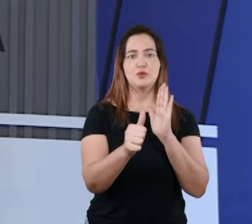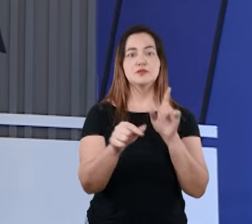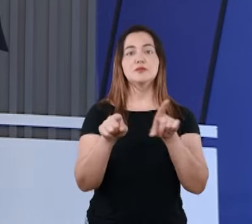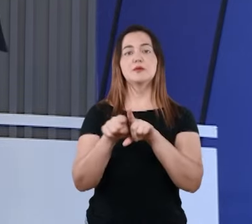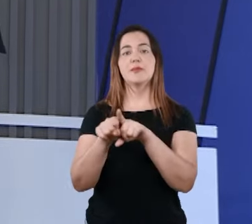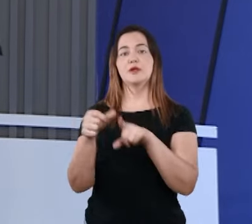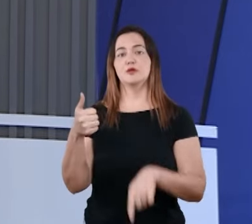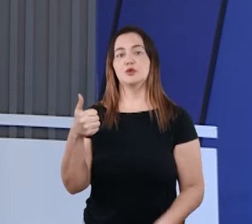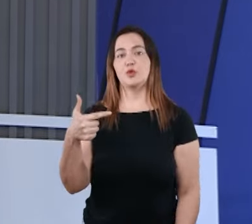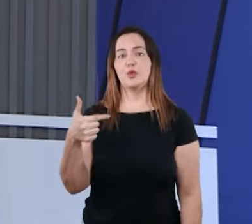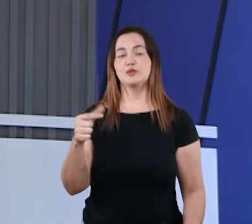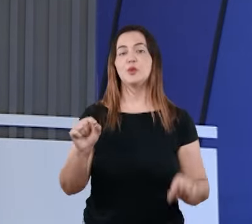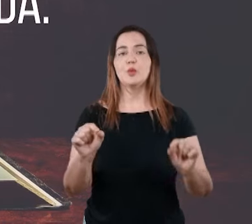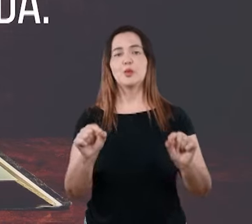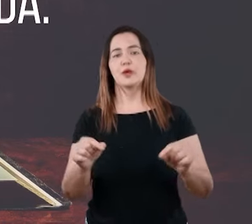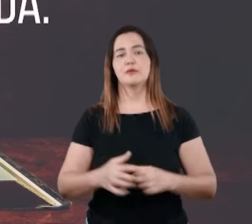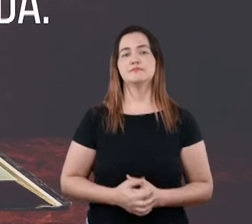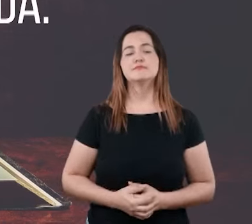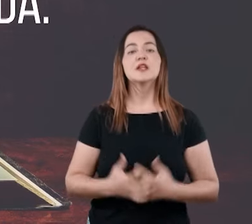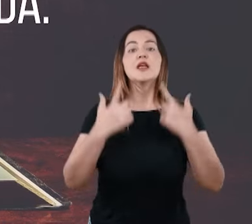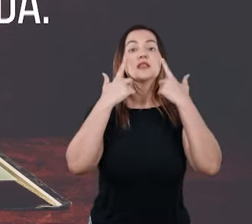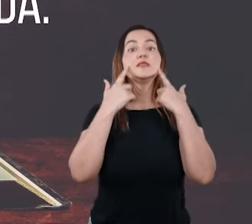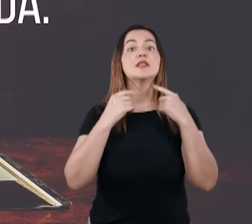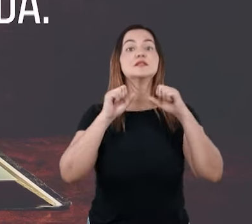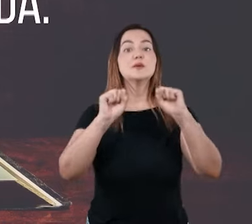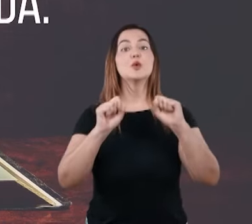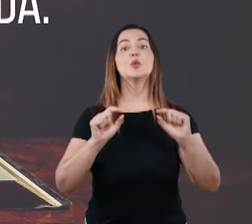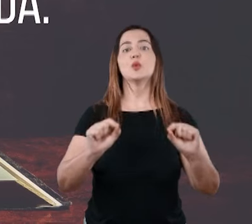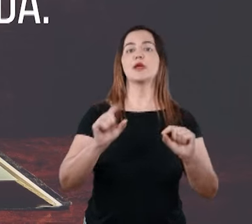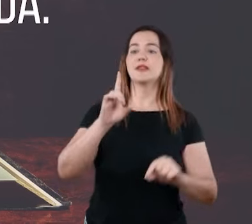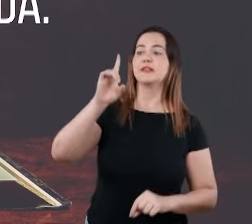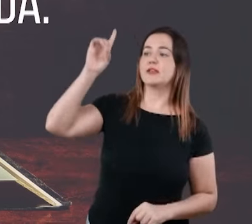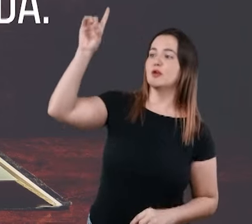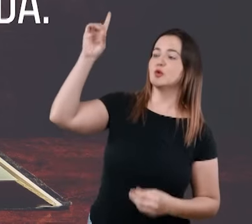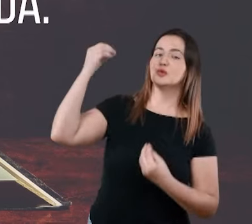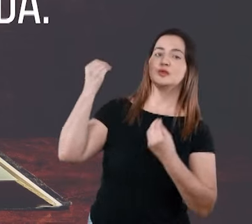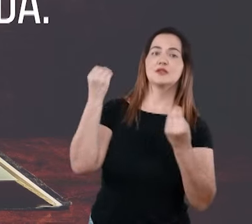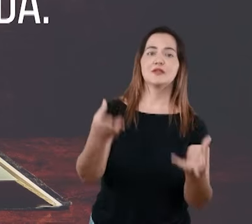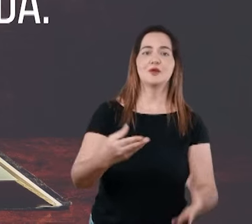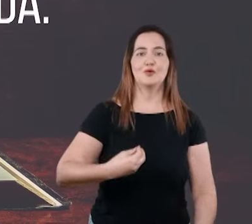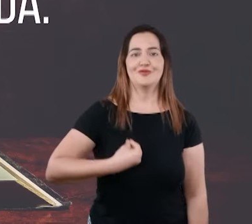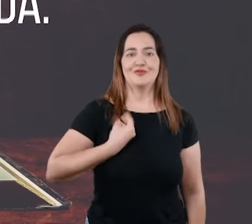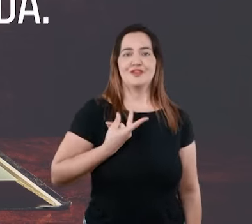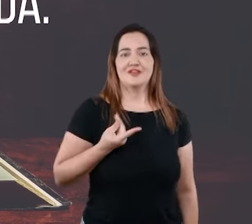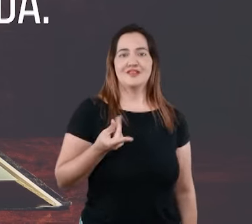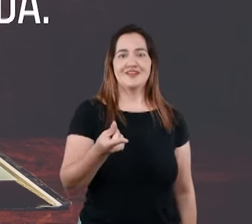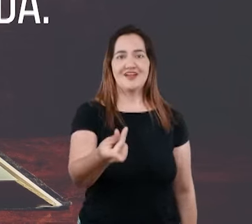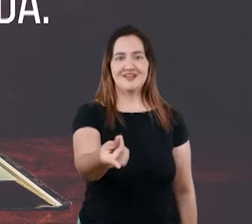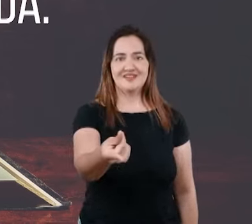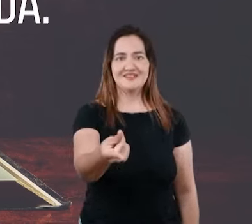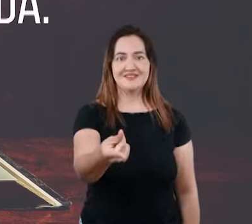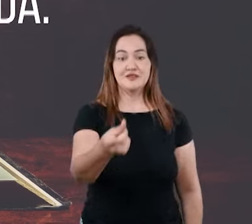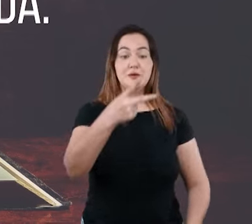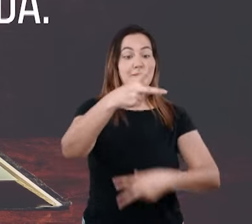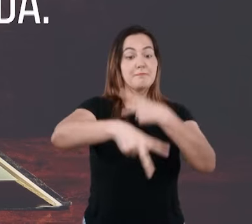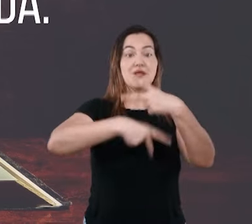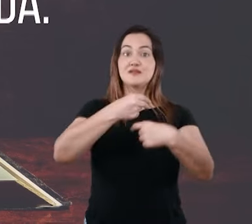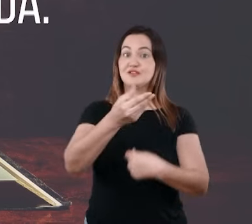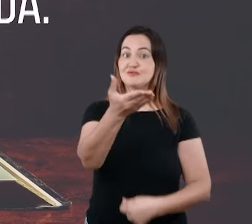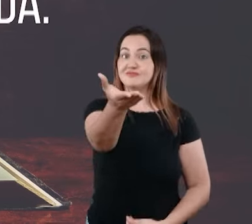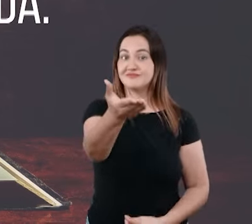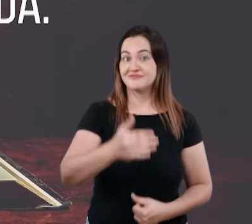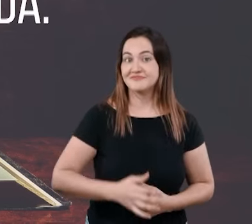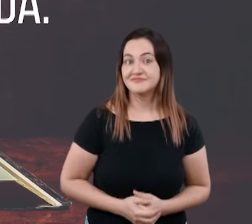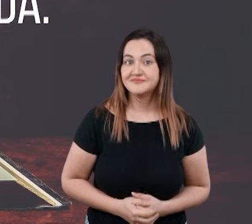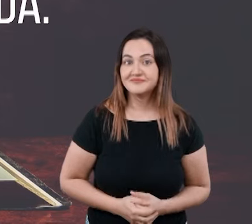Palavra do Senhor falando, E o testemunho é este, que Deus nos deu a vida eterna, presente